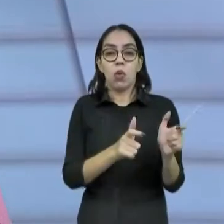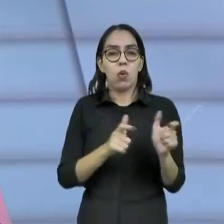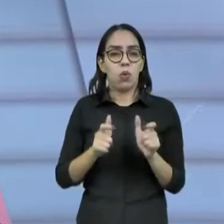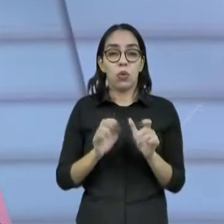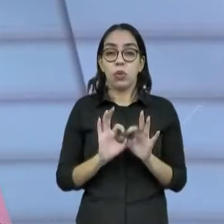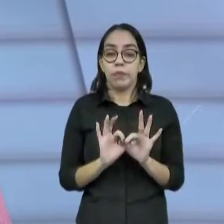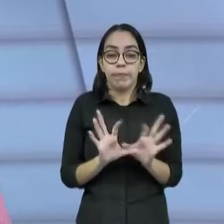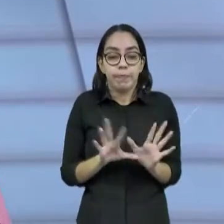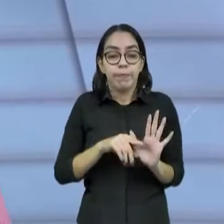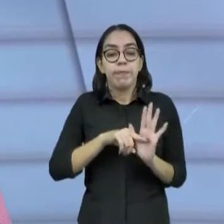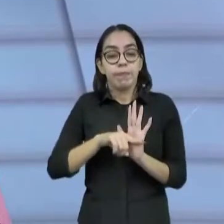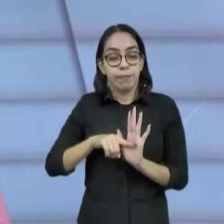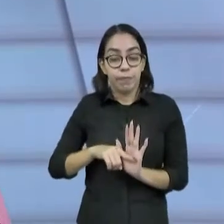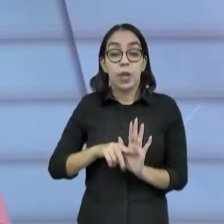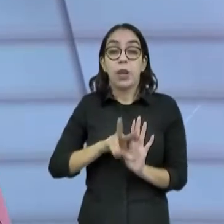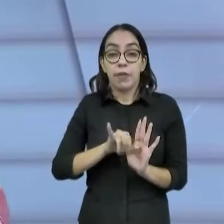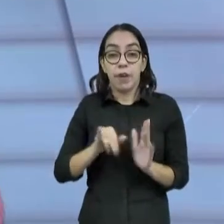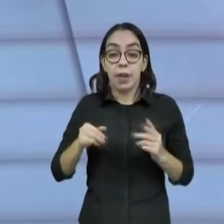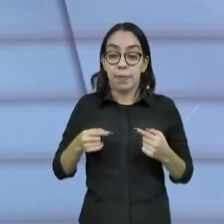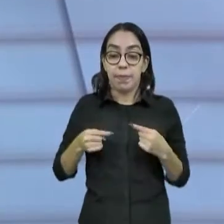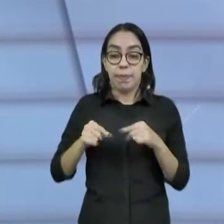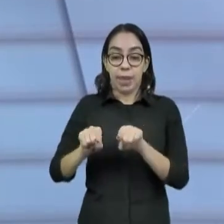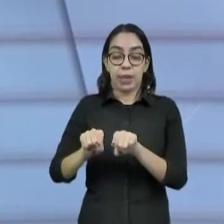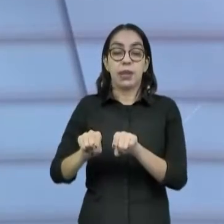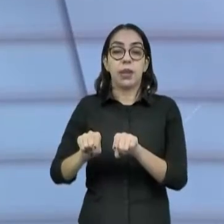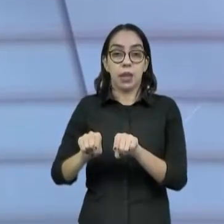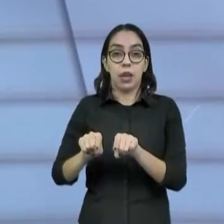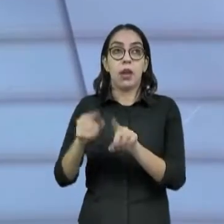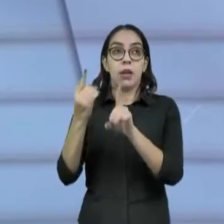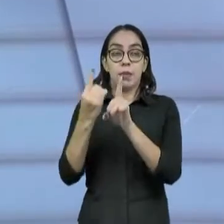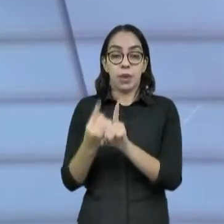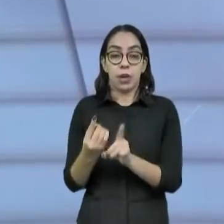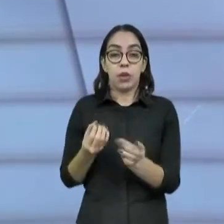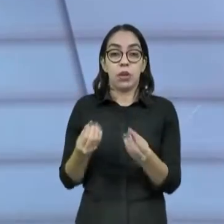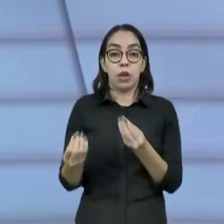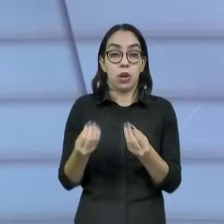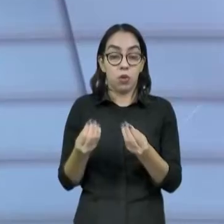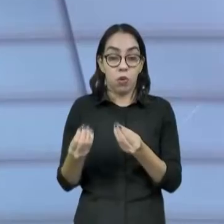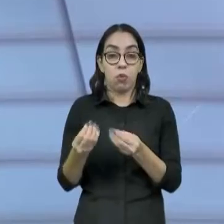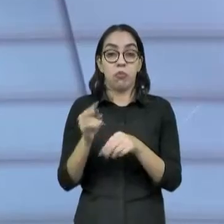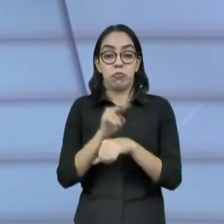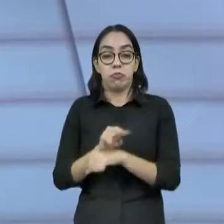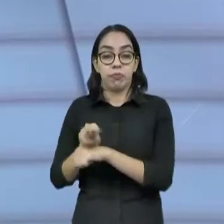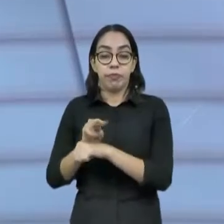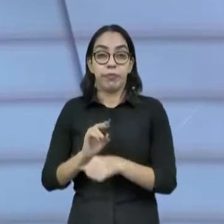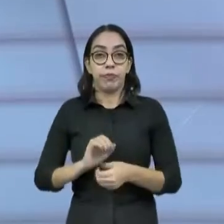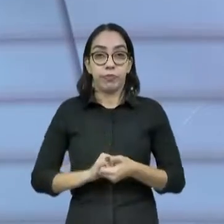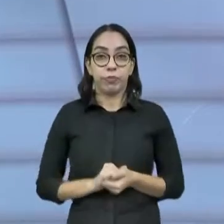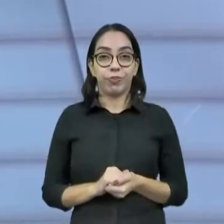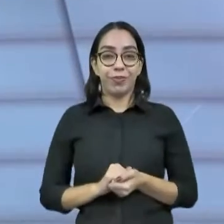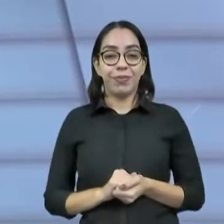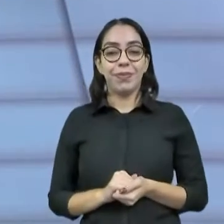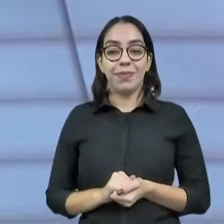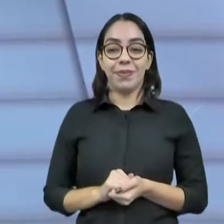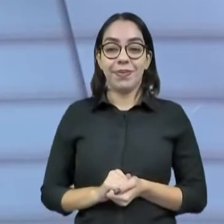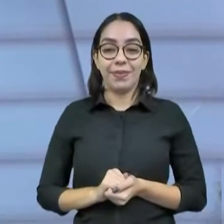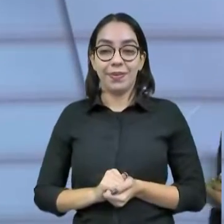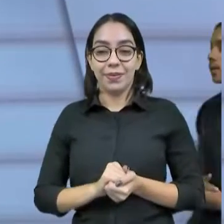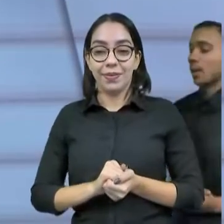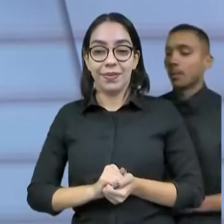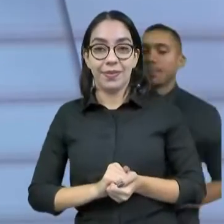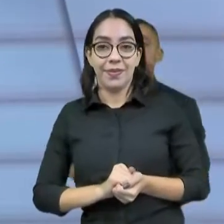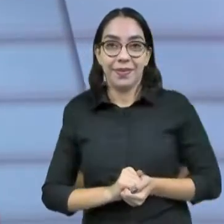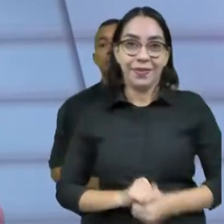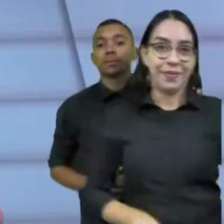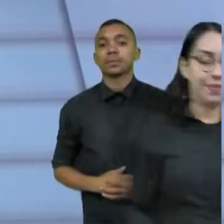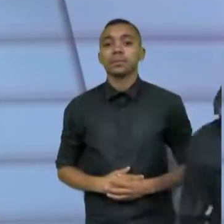também trabalhar em parceria com eles para identificar como aplicar essa lente de impacto junto aos micro e pequenos empreendedores, que é o foco do